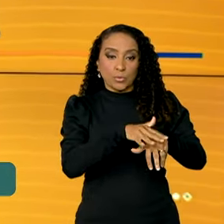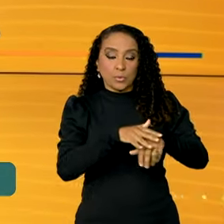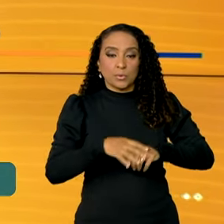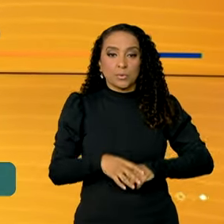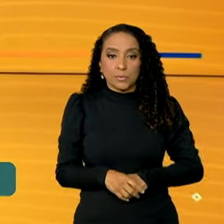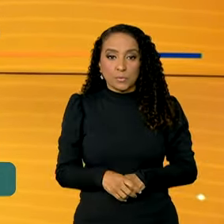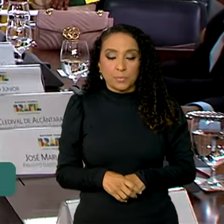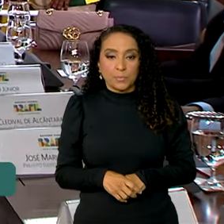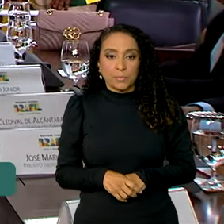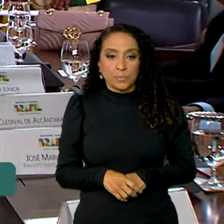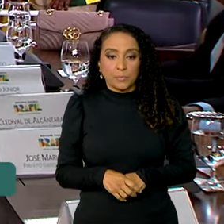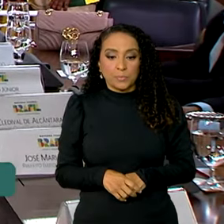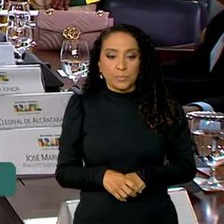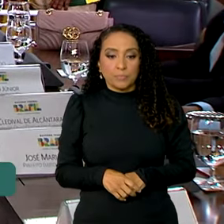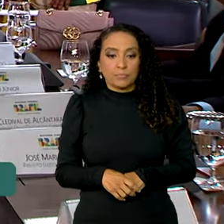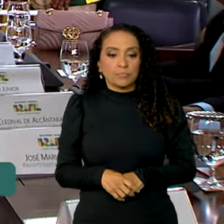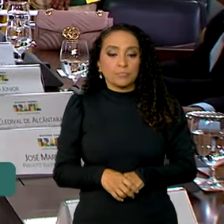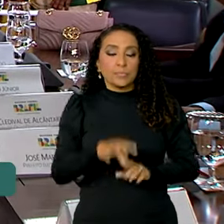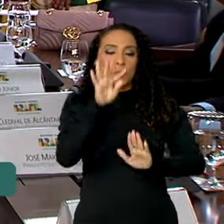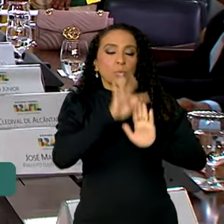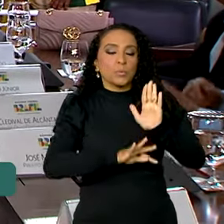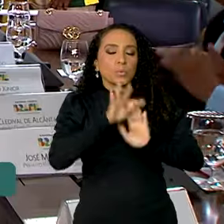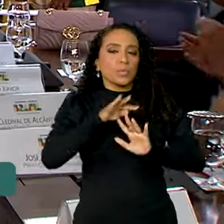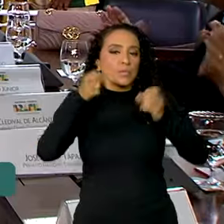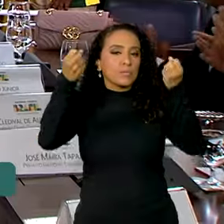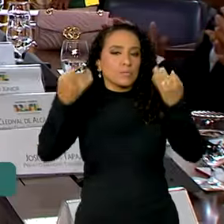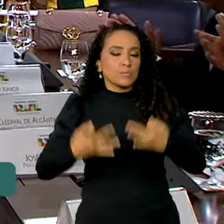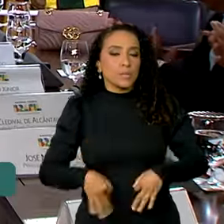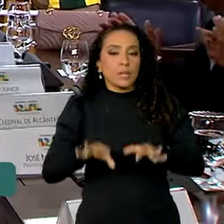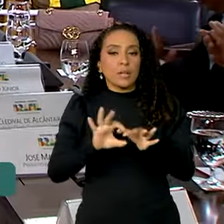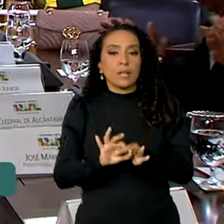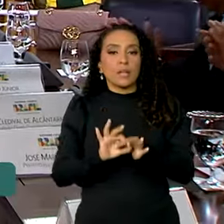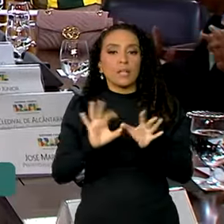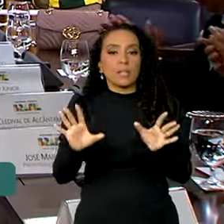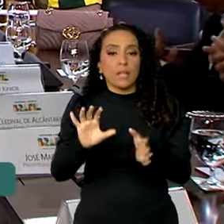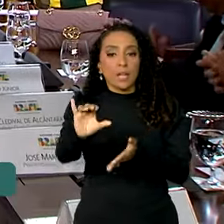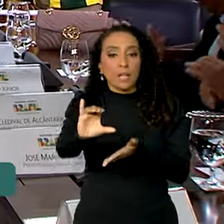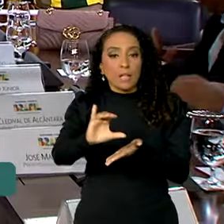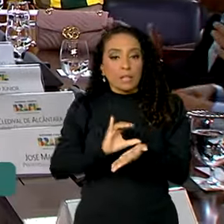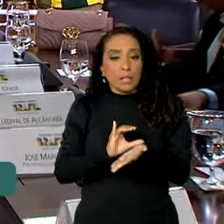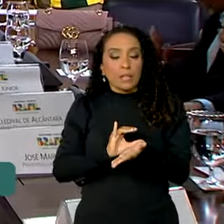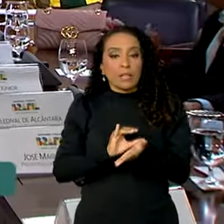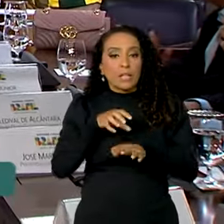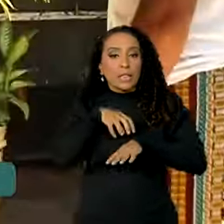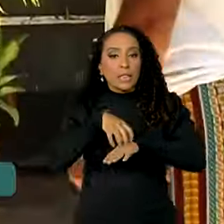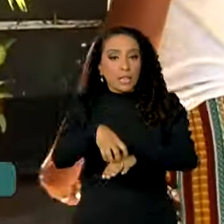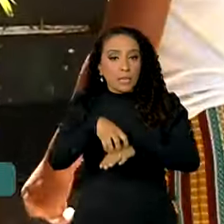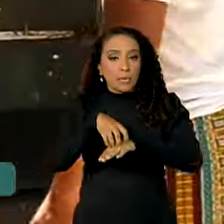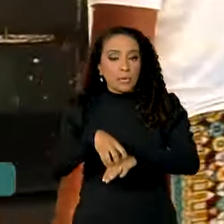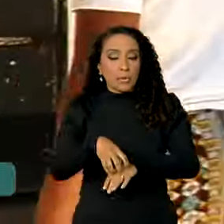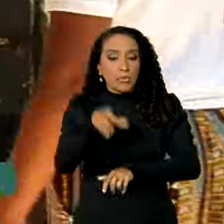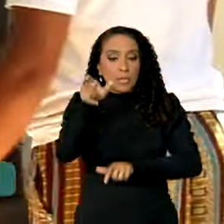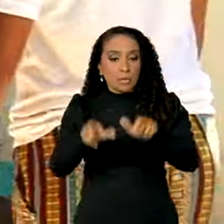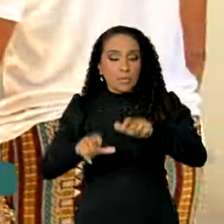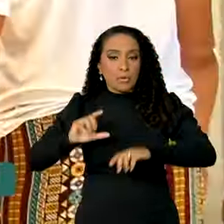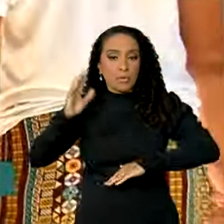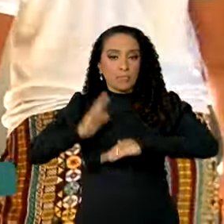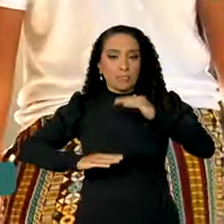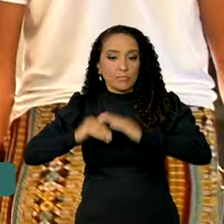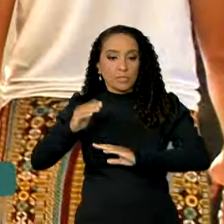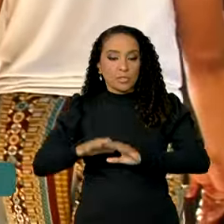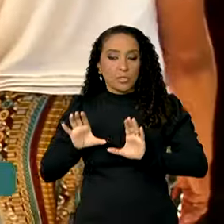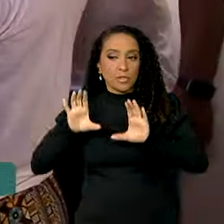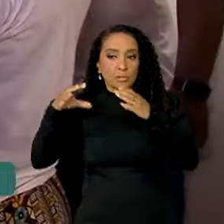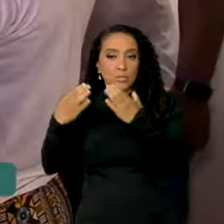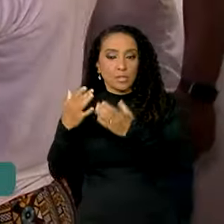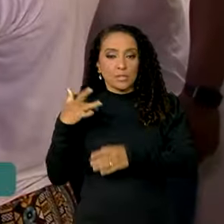endemias. O texto determina que seja concedida uma indenização de transporte aos agentes comunitários de